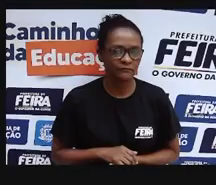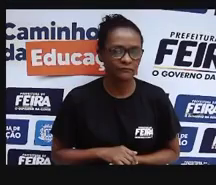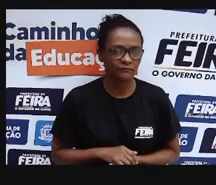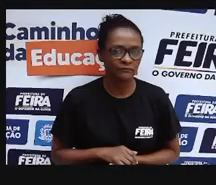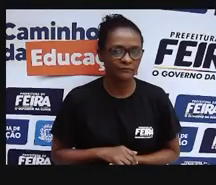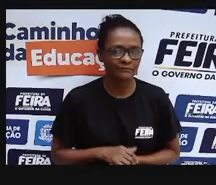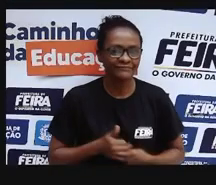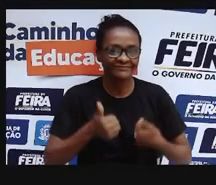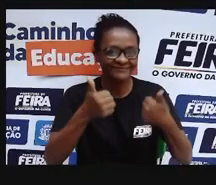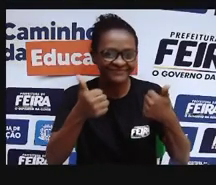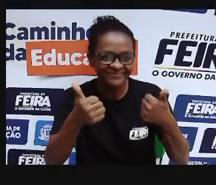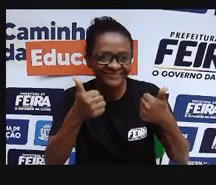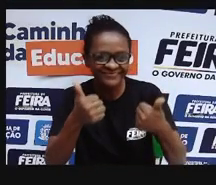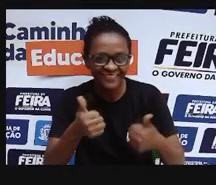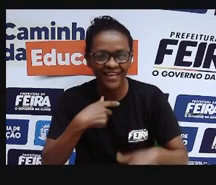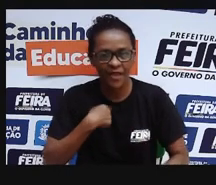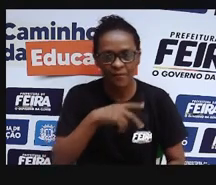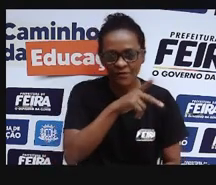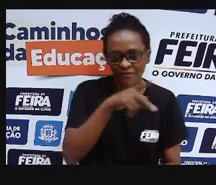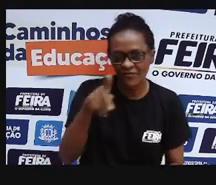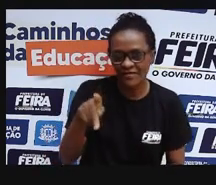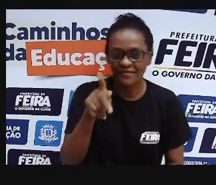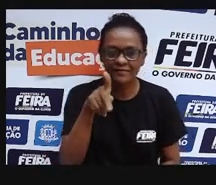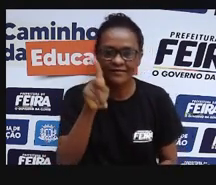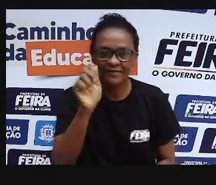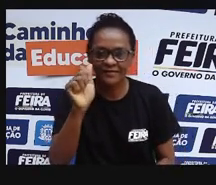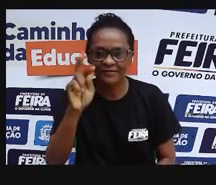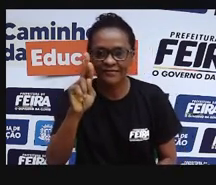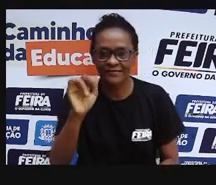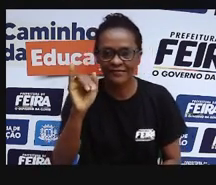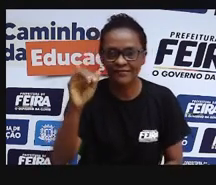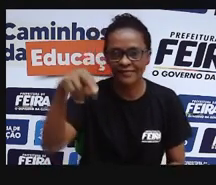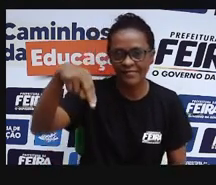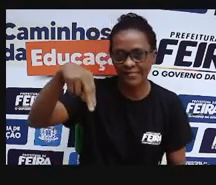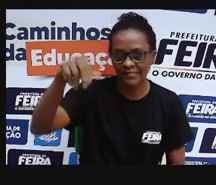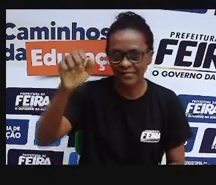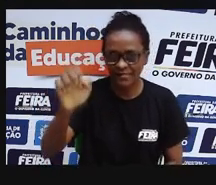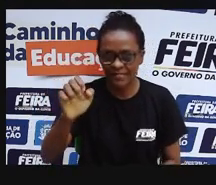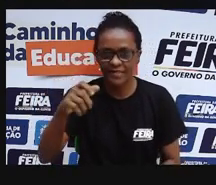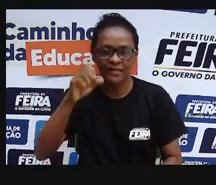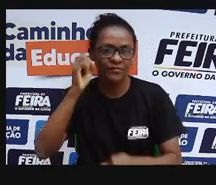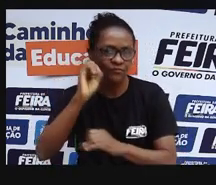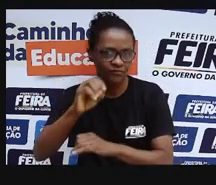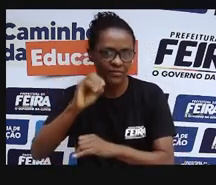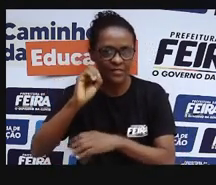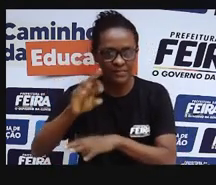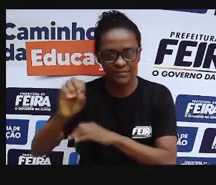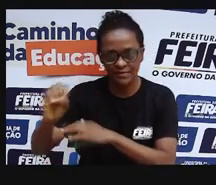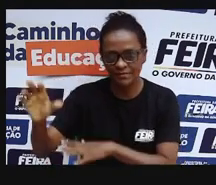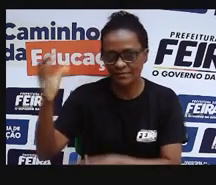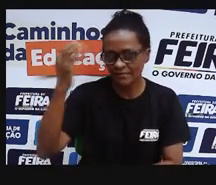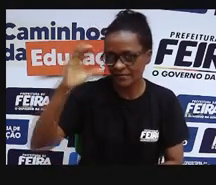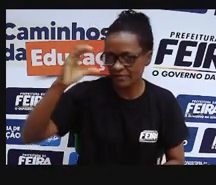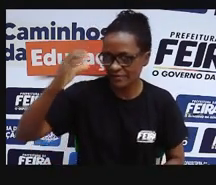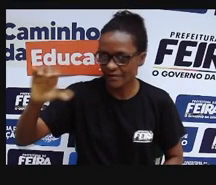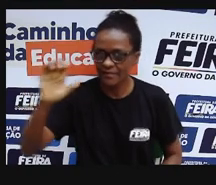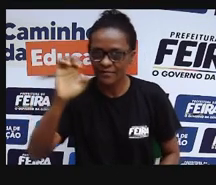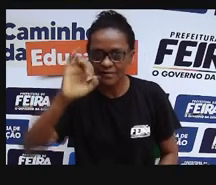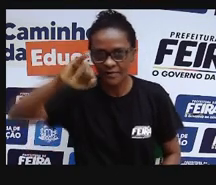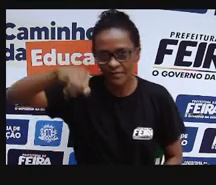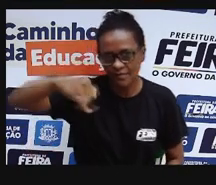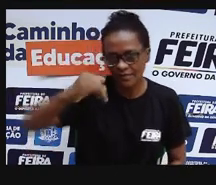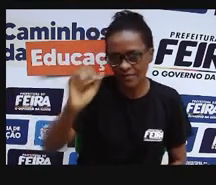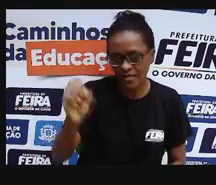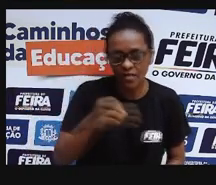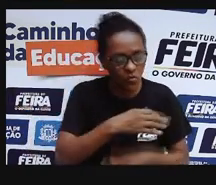Olá, eu sou a professora Karine Brandan, sou a professora de ciências da EJA. Eu desejo que todos estejam bem, que